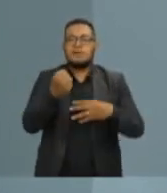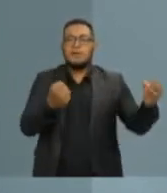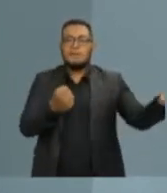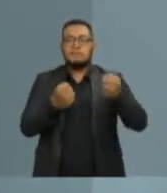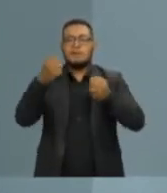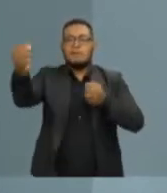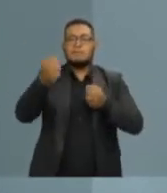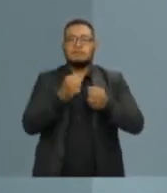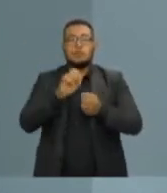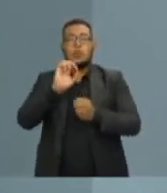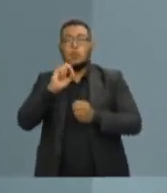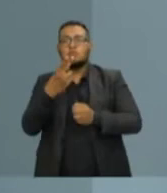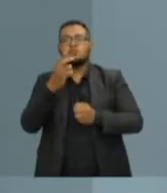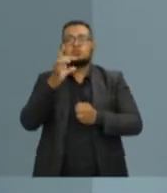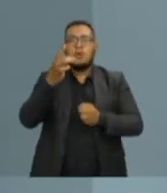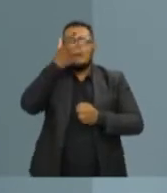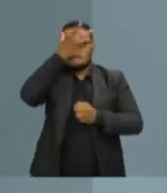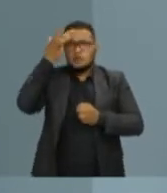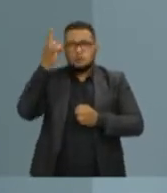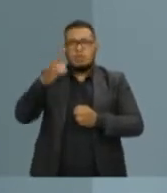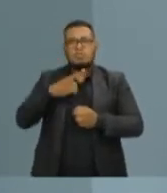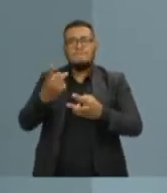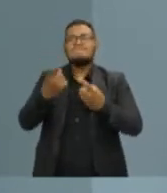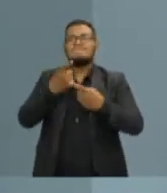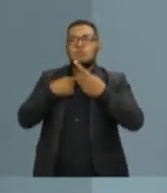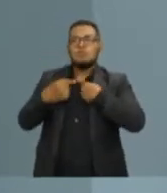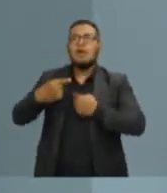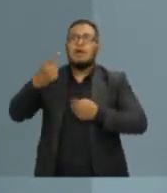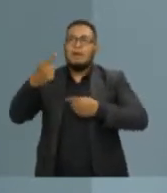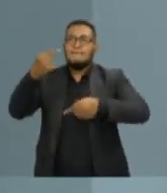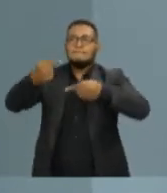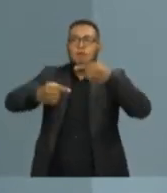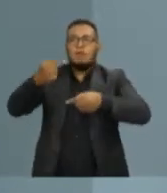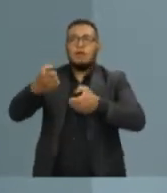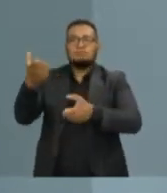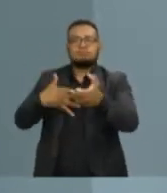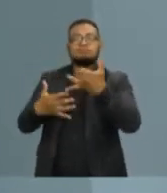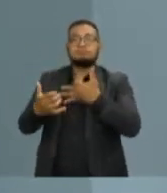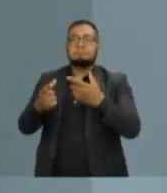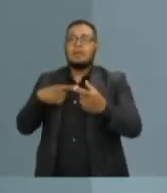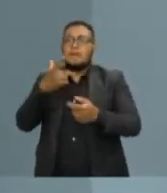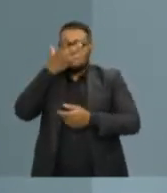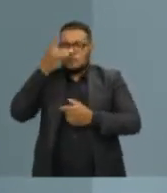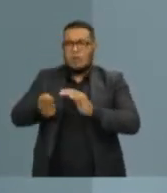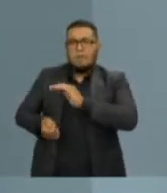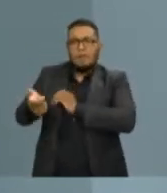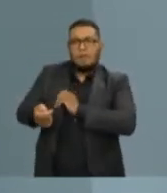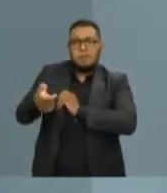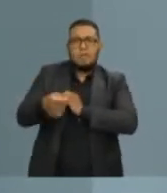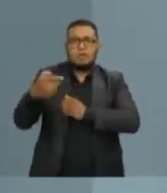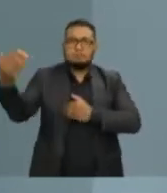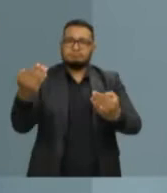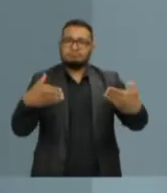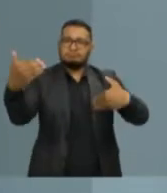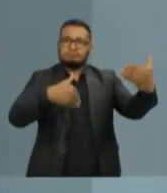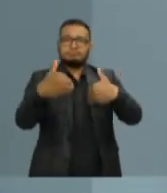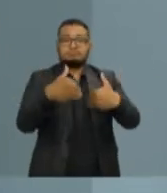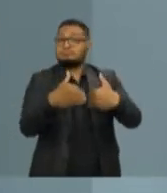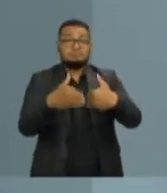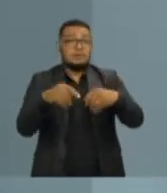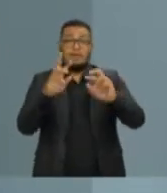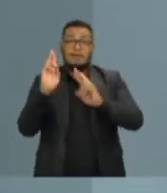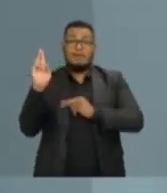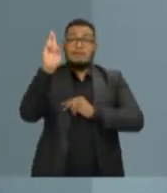prefeitura só pessoas através do critério político. Nós temos sim que ter o compromisso com ética, com retidão em cuidar das pessoas.